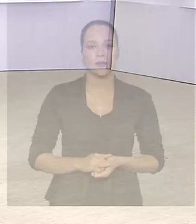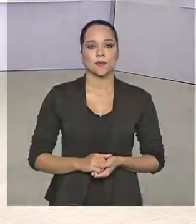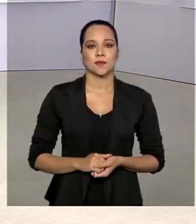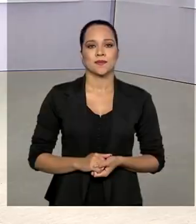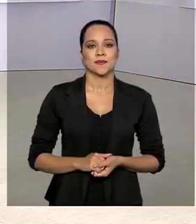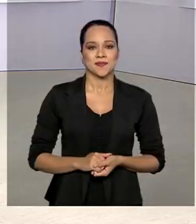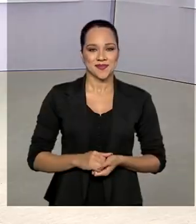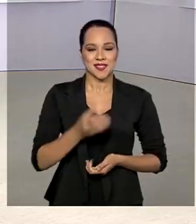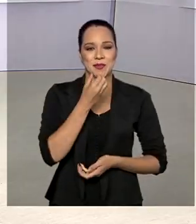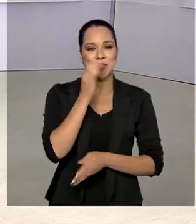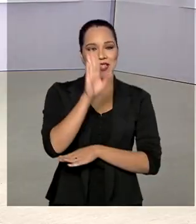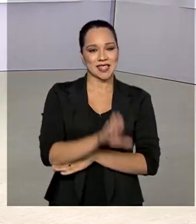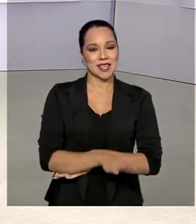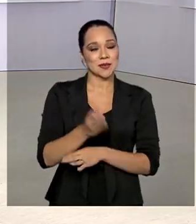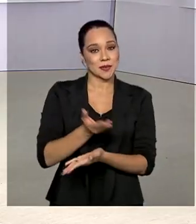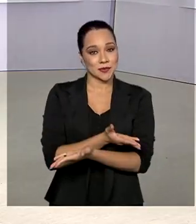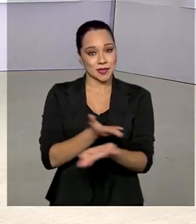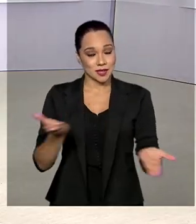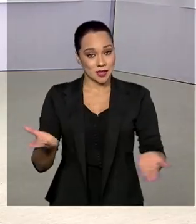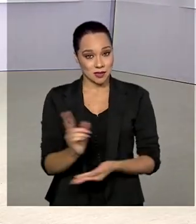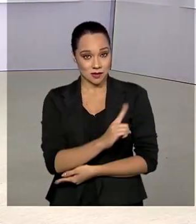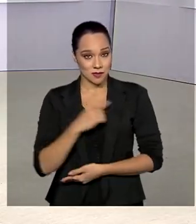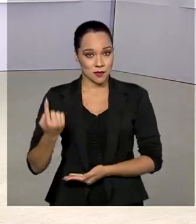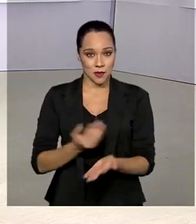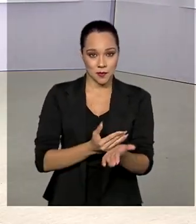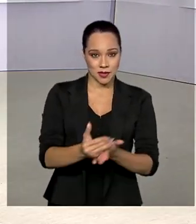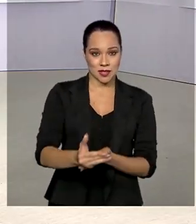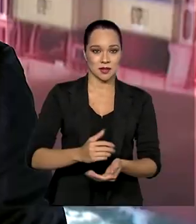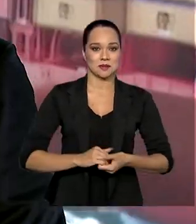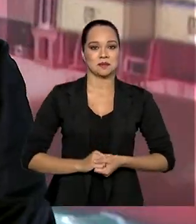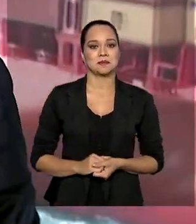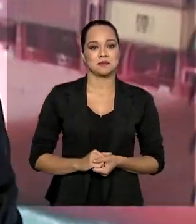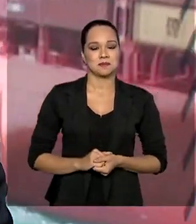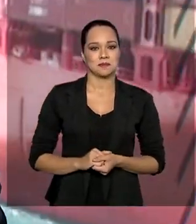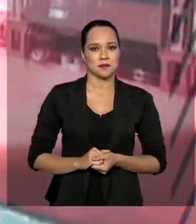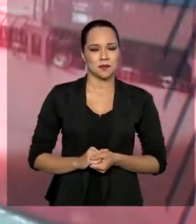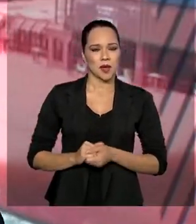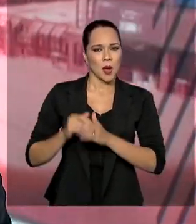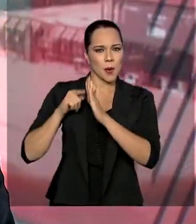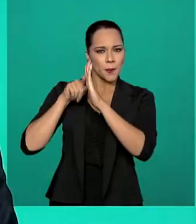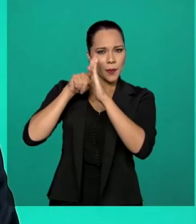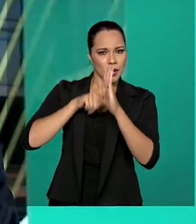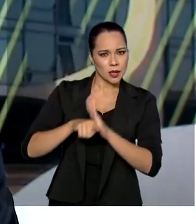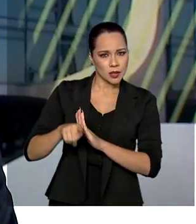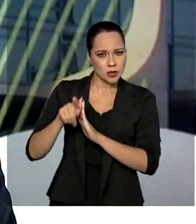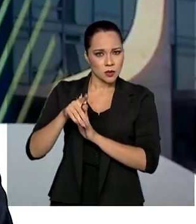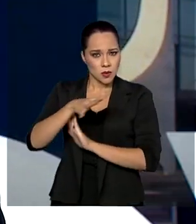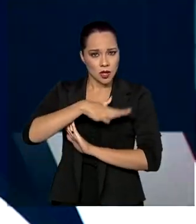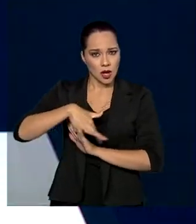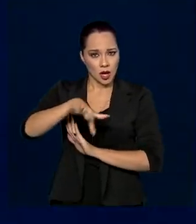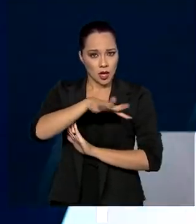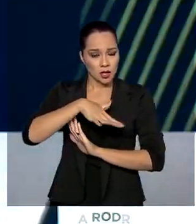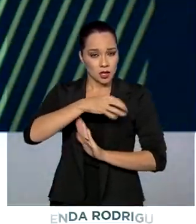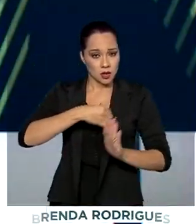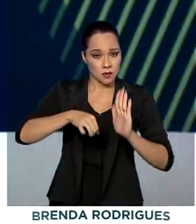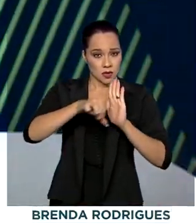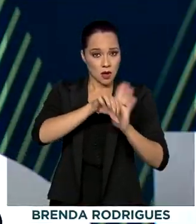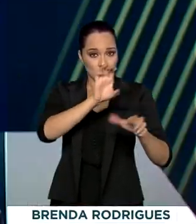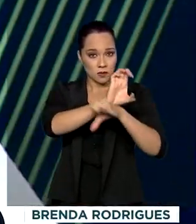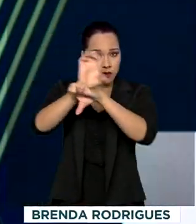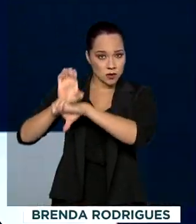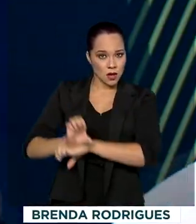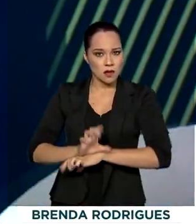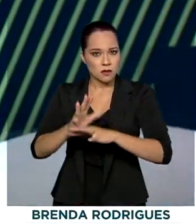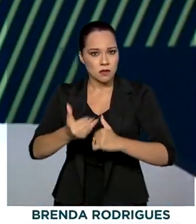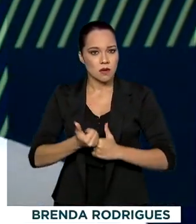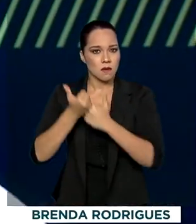Boa tarde pra você, o governo agora está no ar. Peritos criminais de todos os estados reforçam